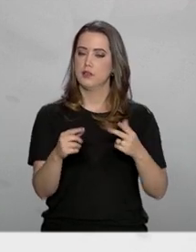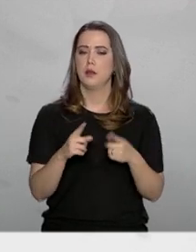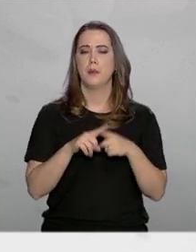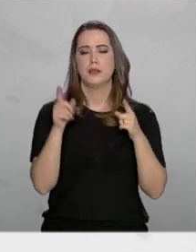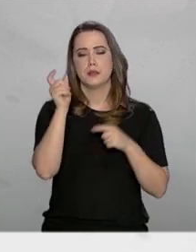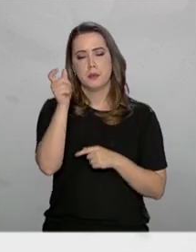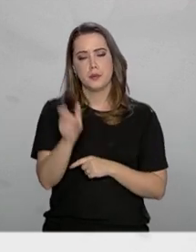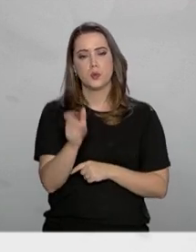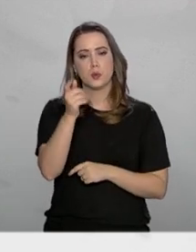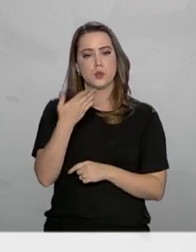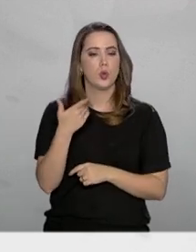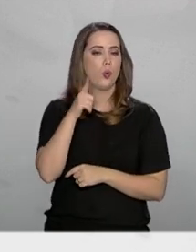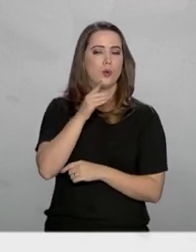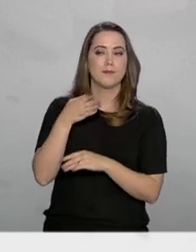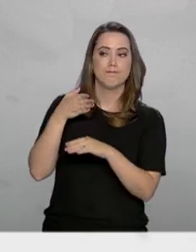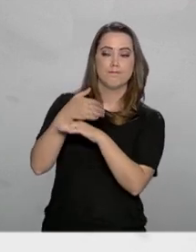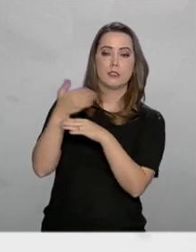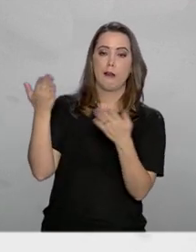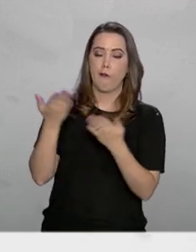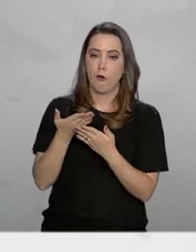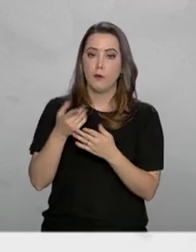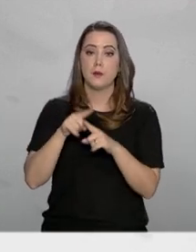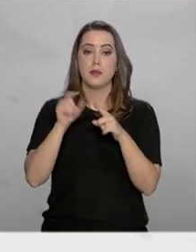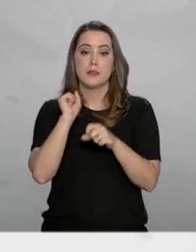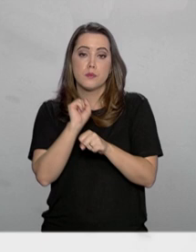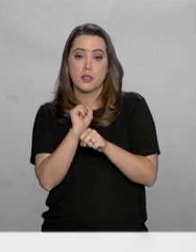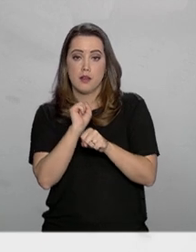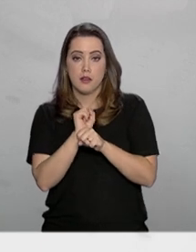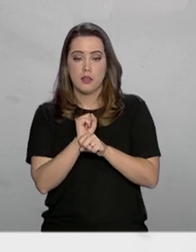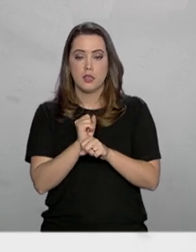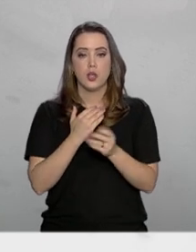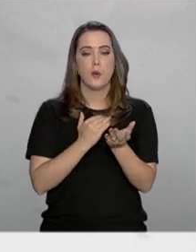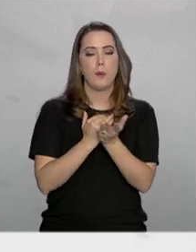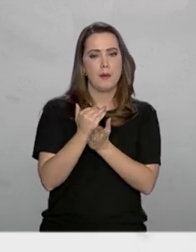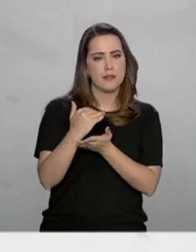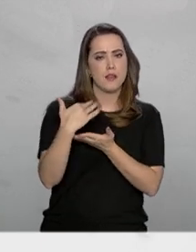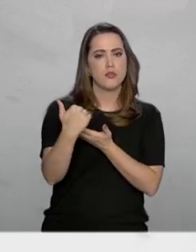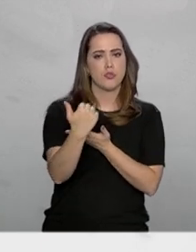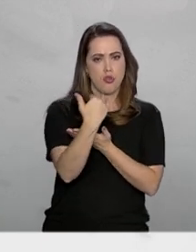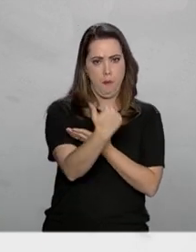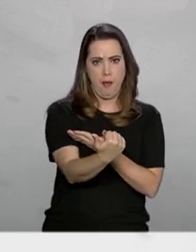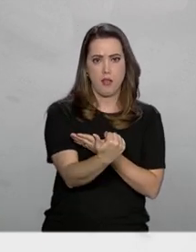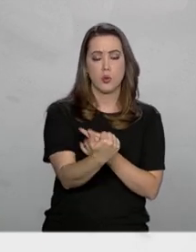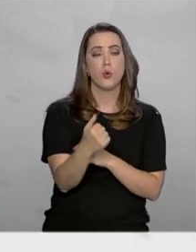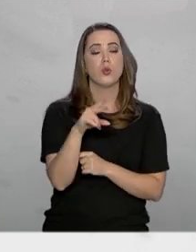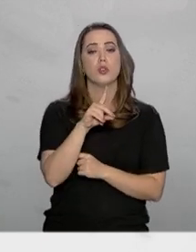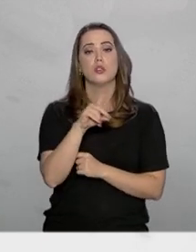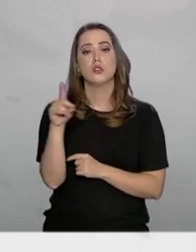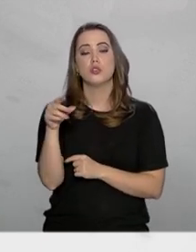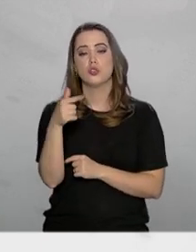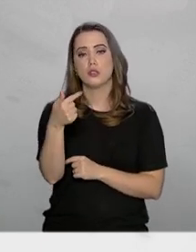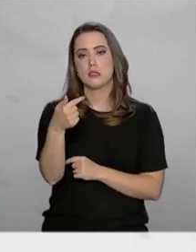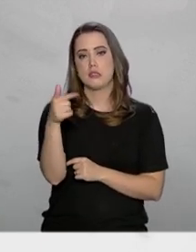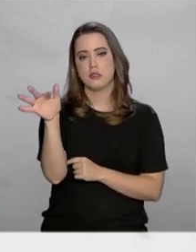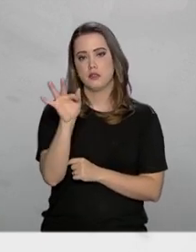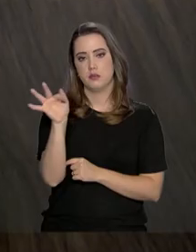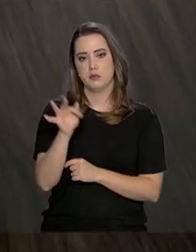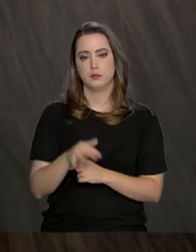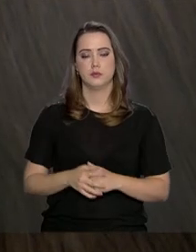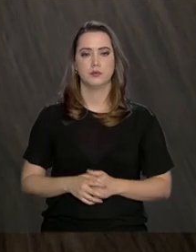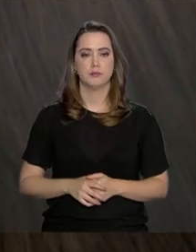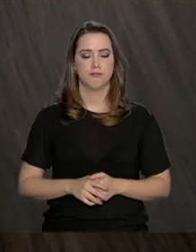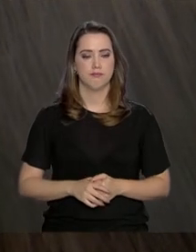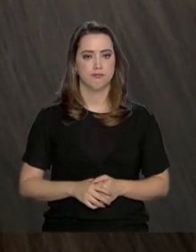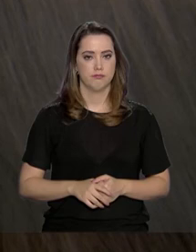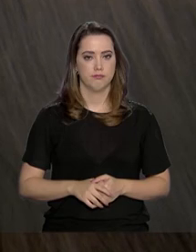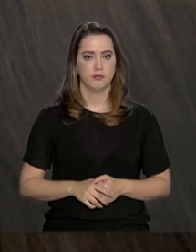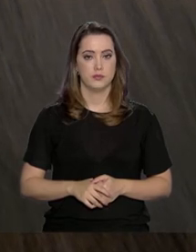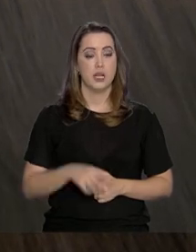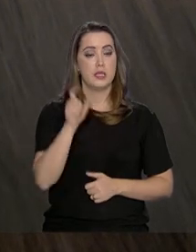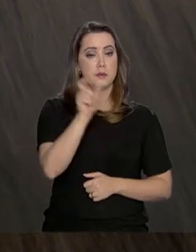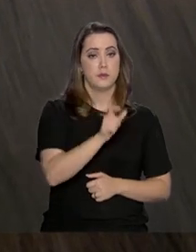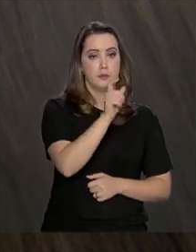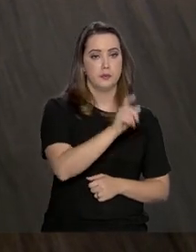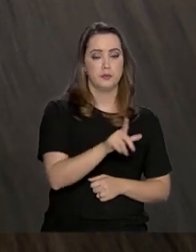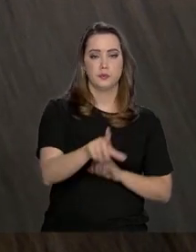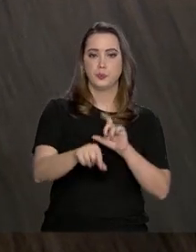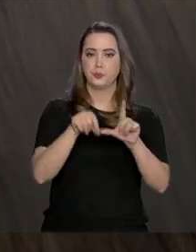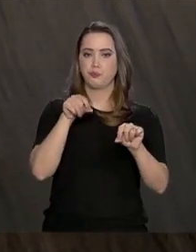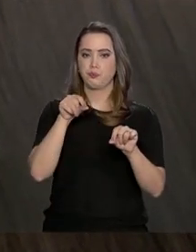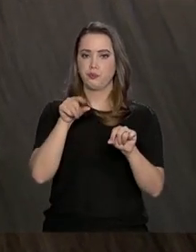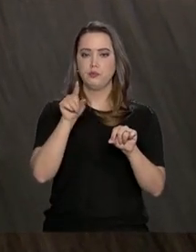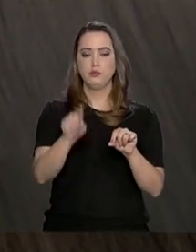selecionados